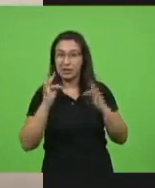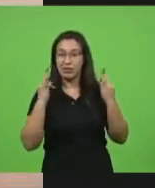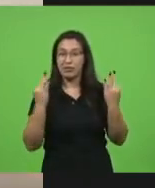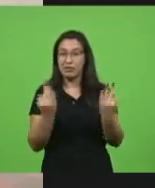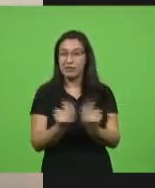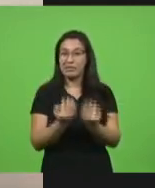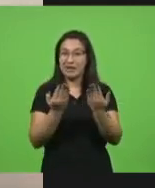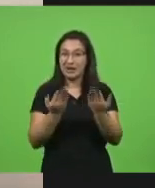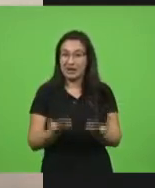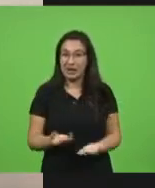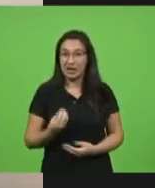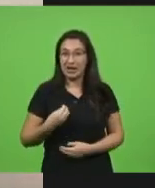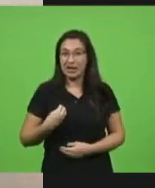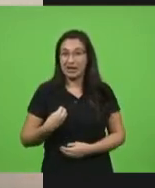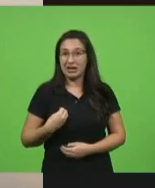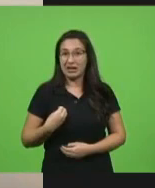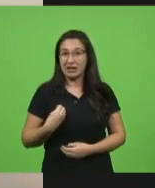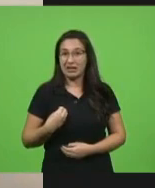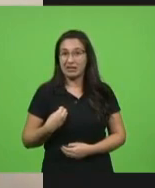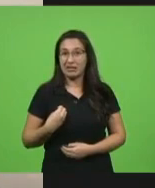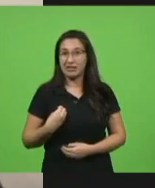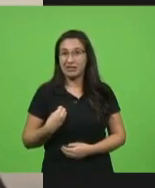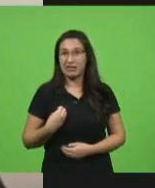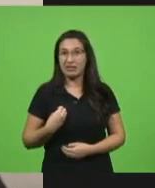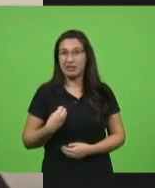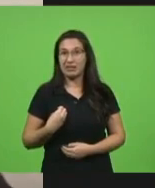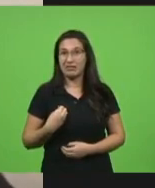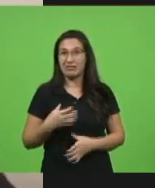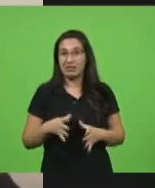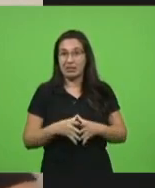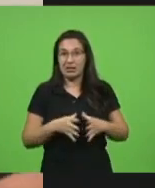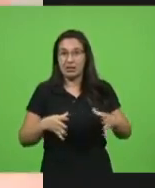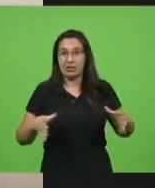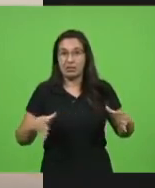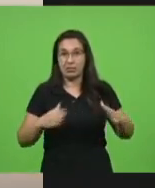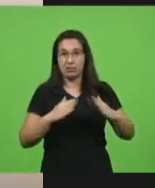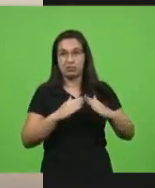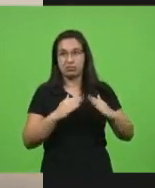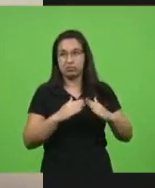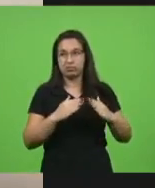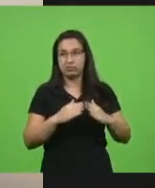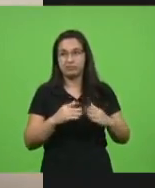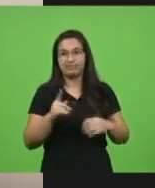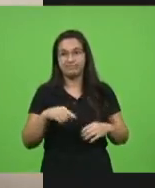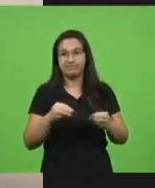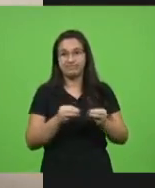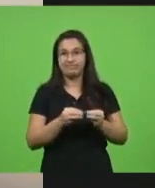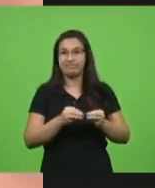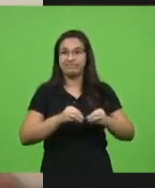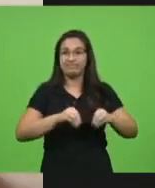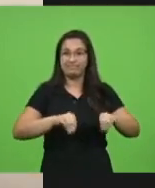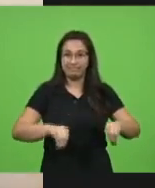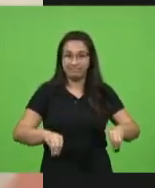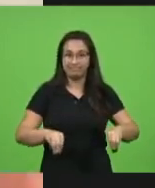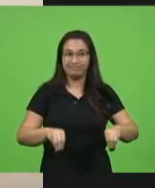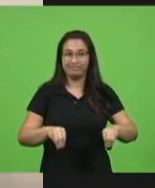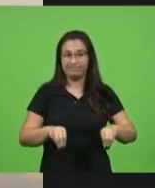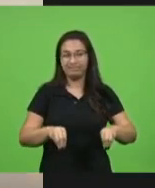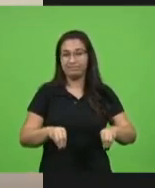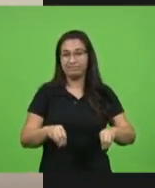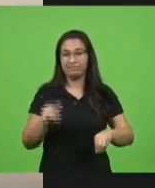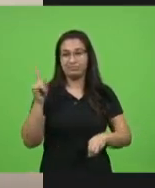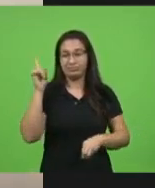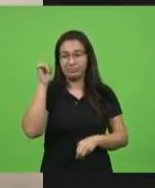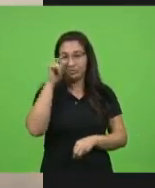em submoradias. Então, em situação precária. E nós sabemos